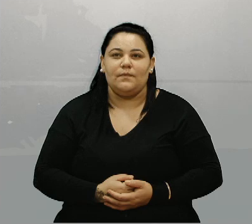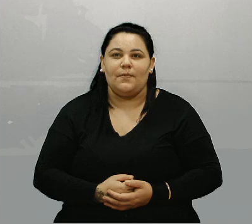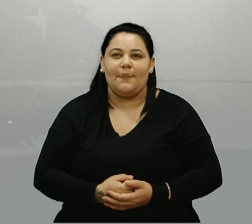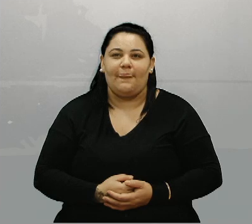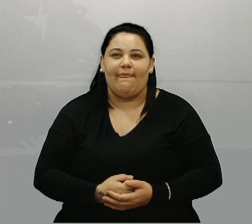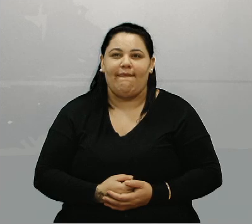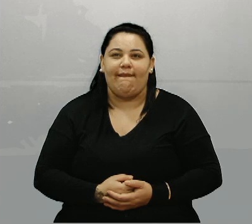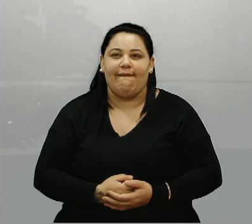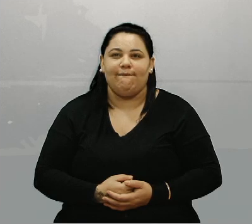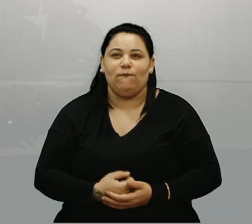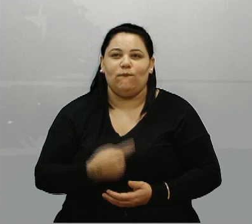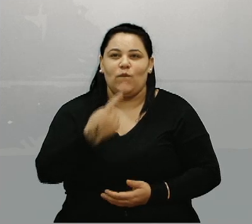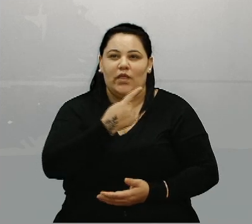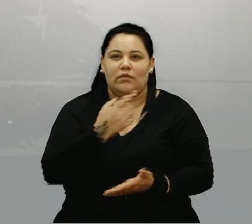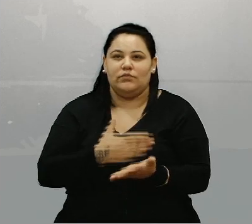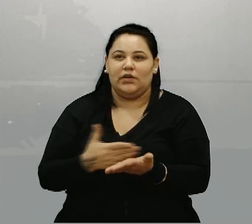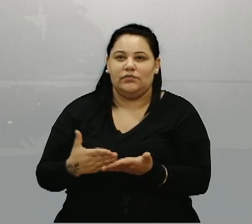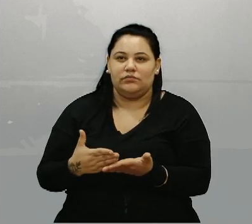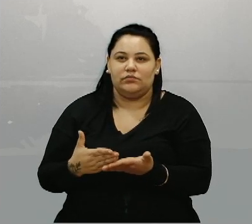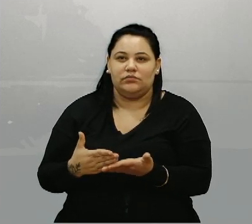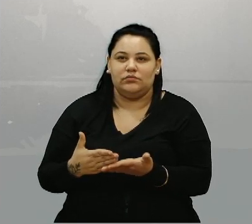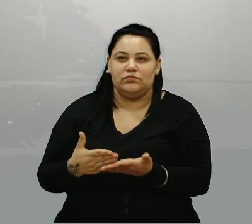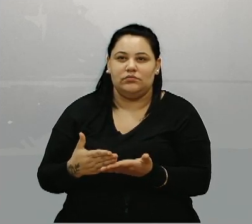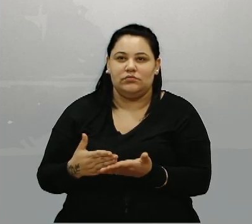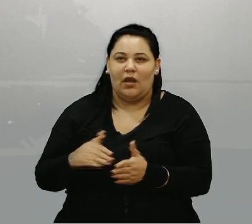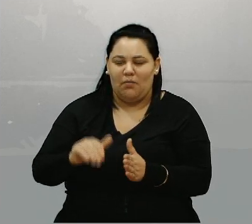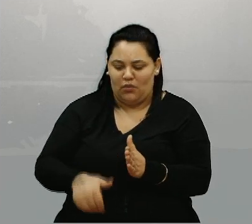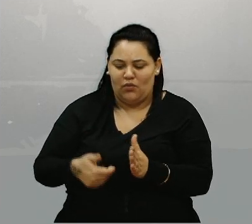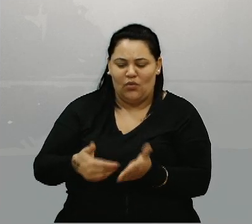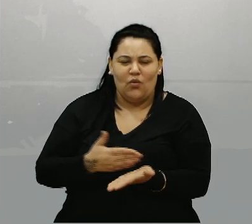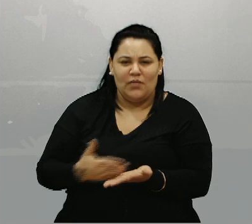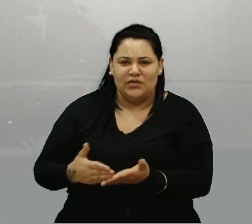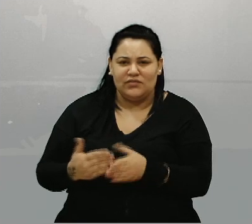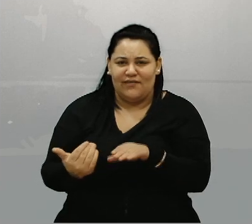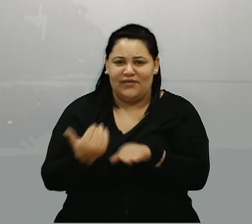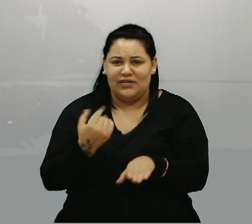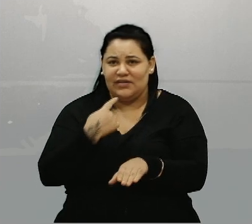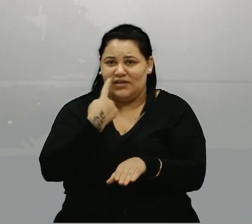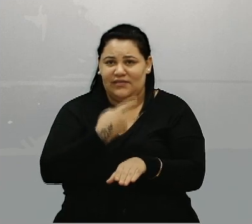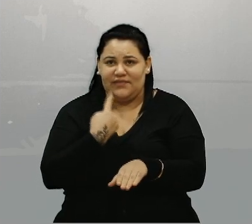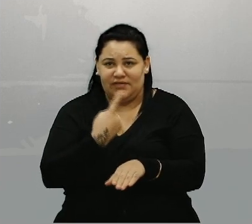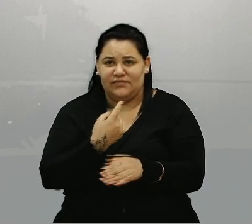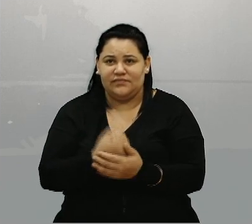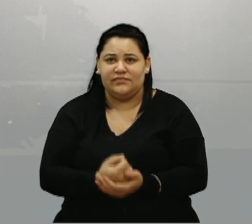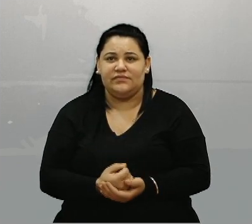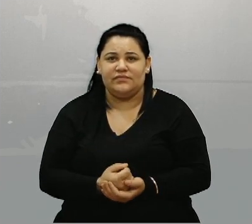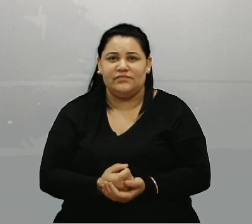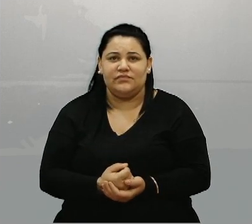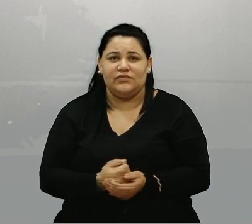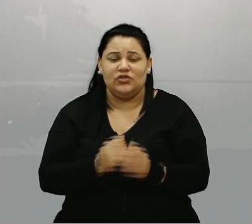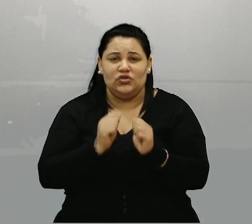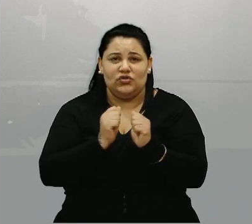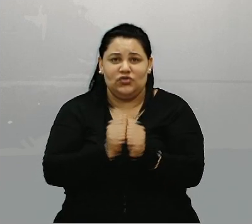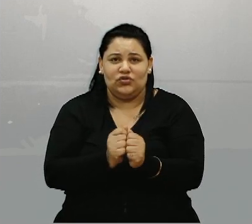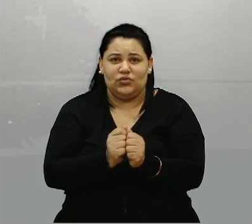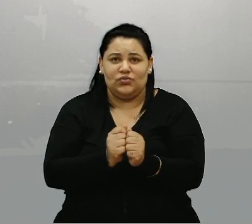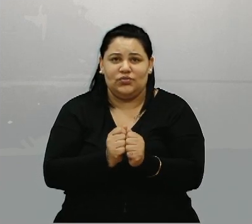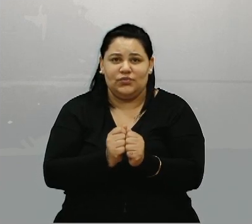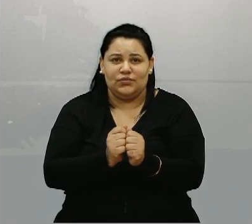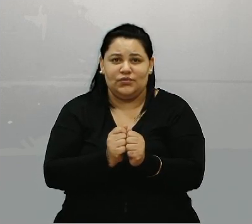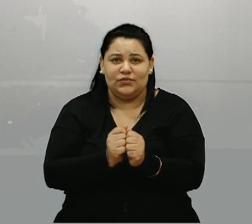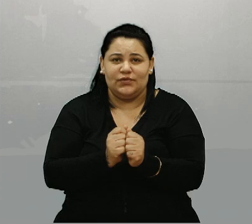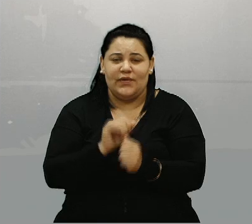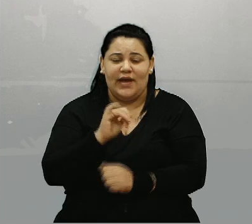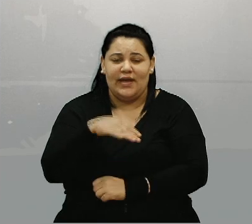início aí da avenida Nossa Senhora de Caravajo, com a Império Serrano. Ótimo. É o nome de uma escola de samba. Agora me